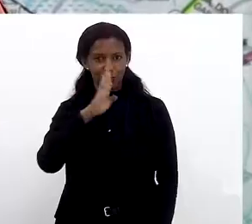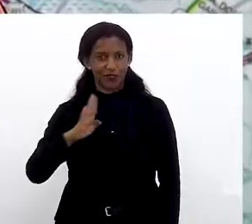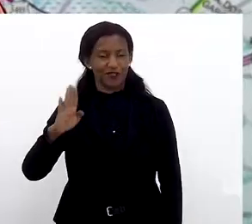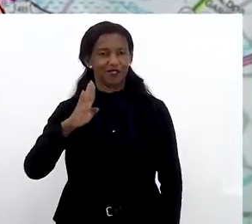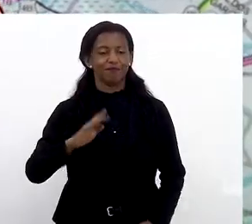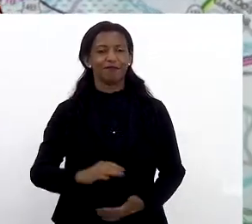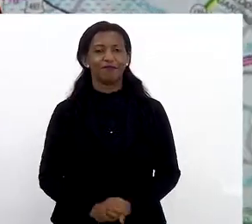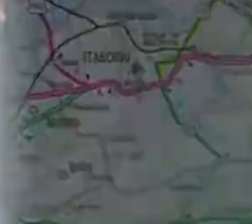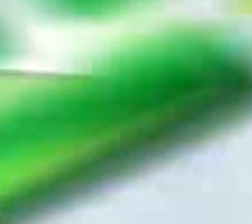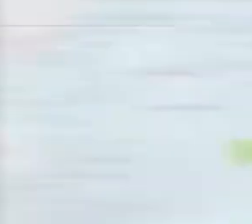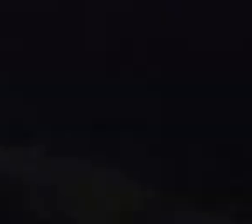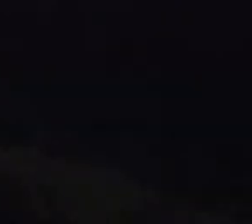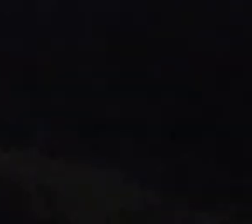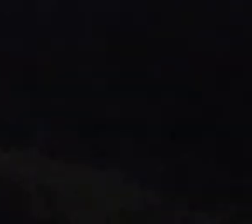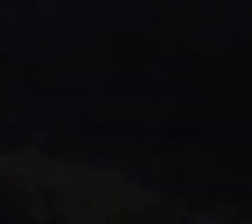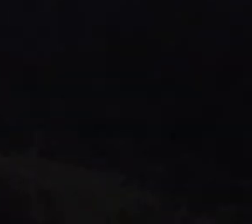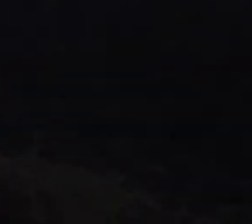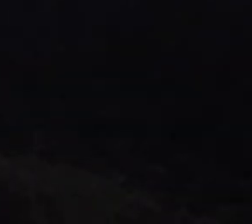nós brasileiros.